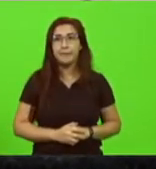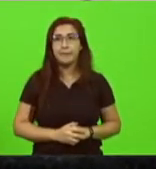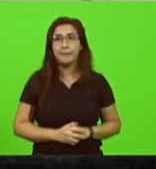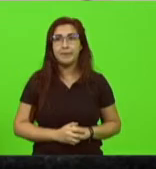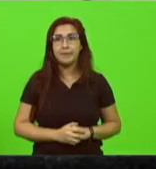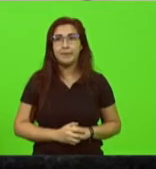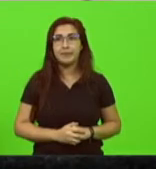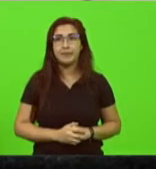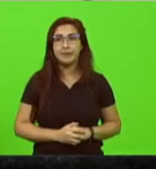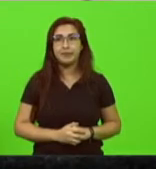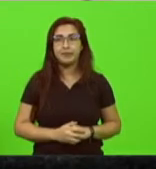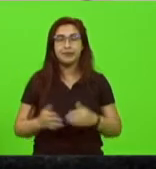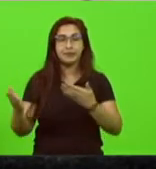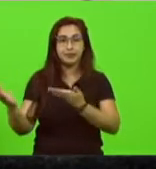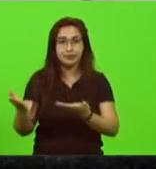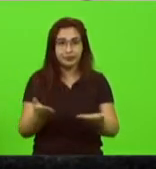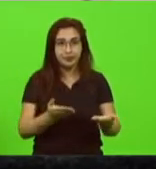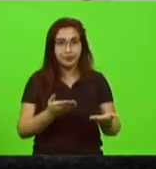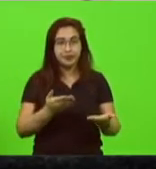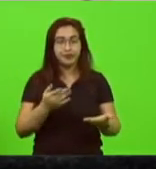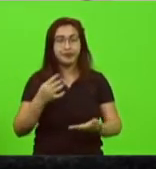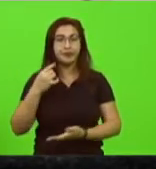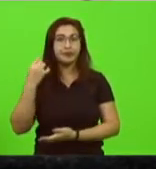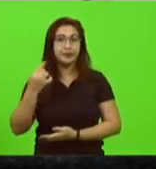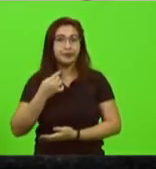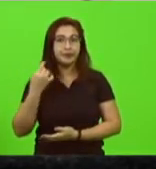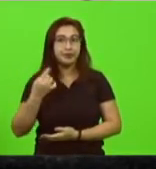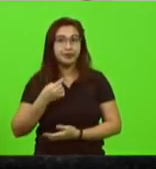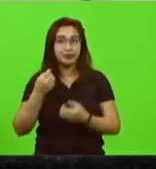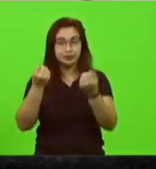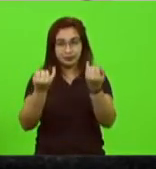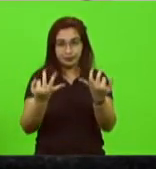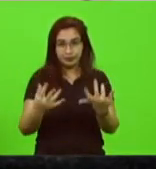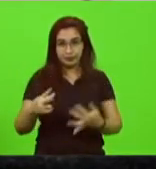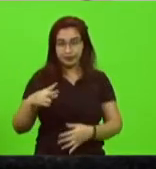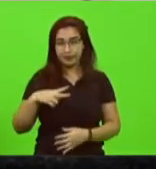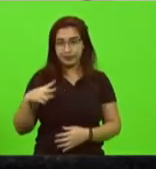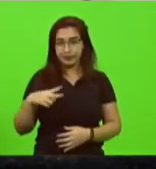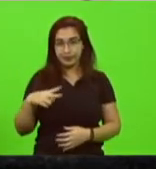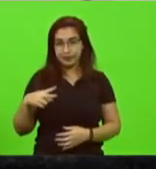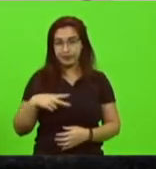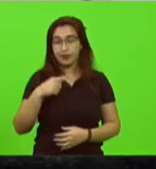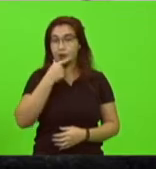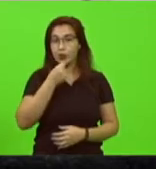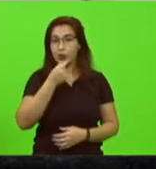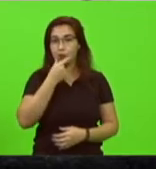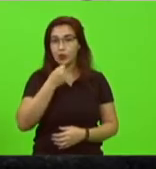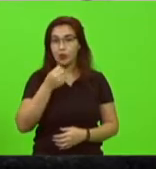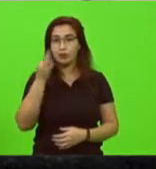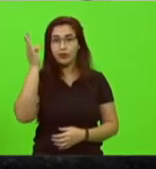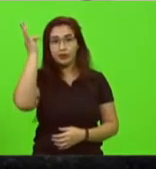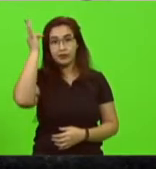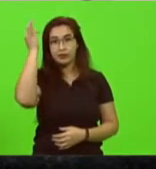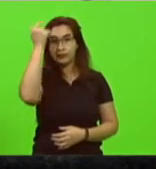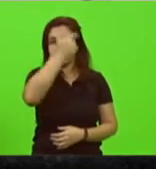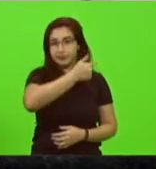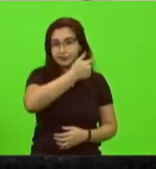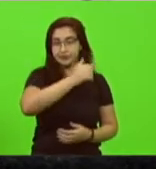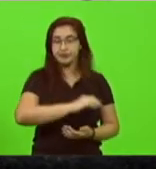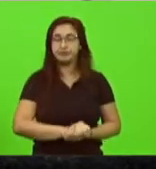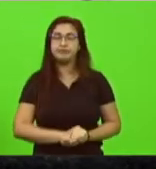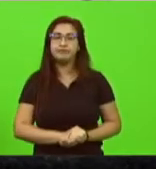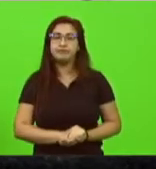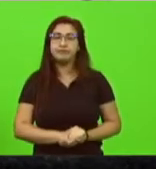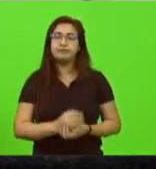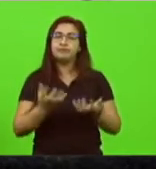com a palavra ainda nas explicações pessoais deputado Fabiano da Luz quero aqui cumprimentar